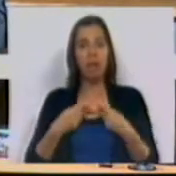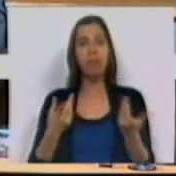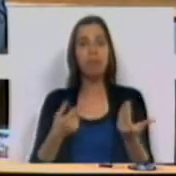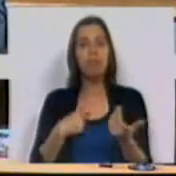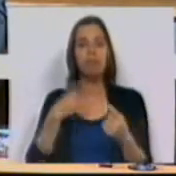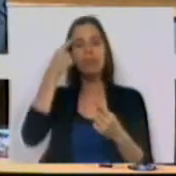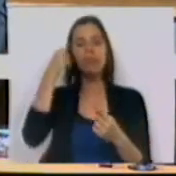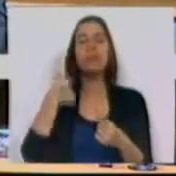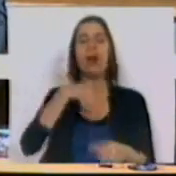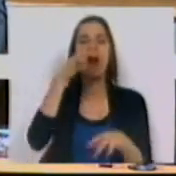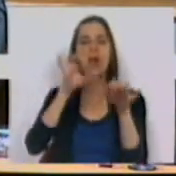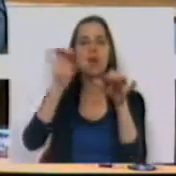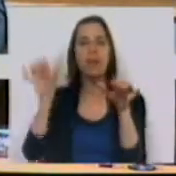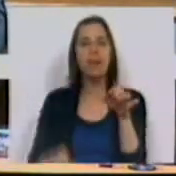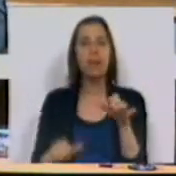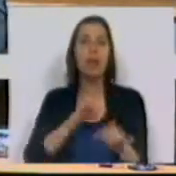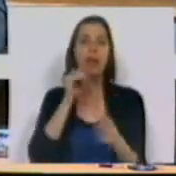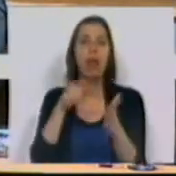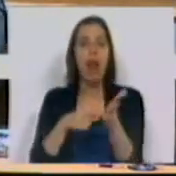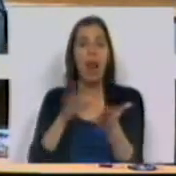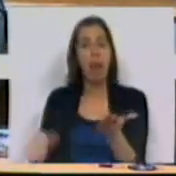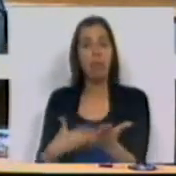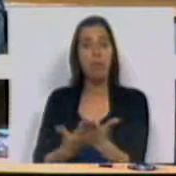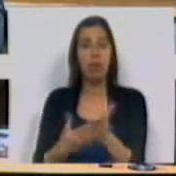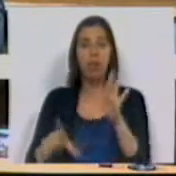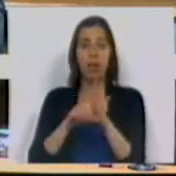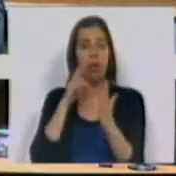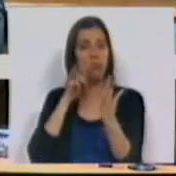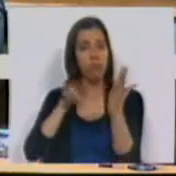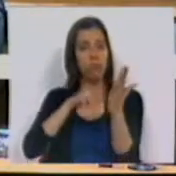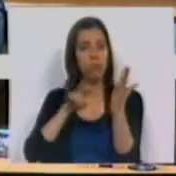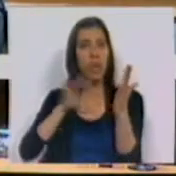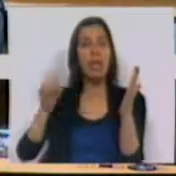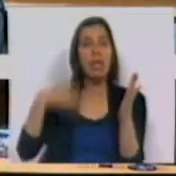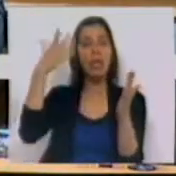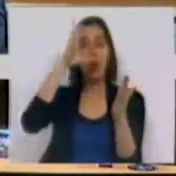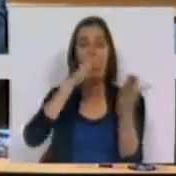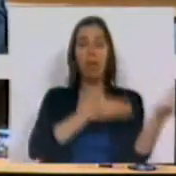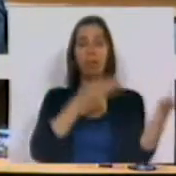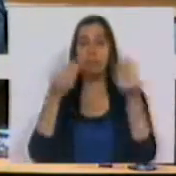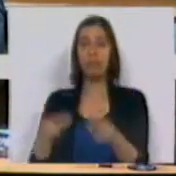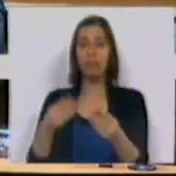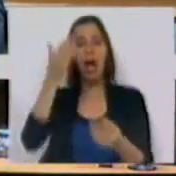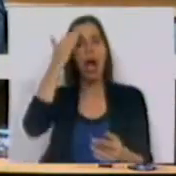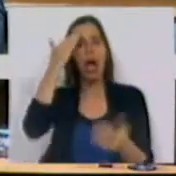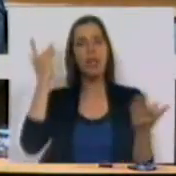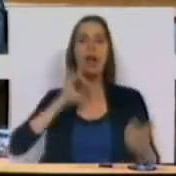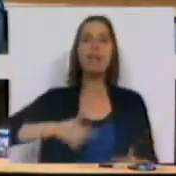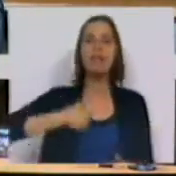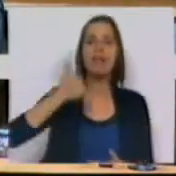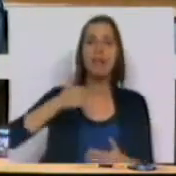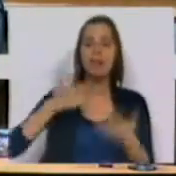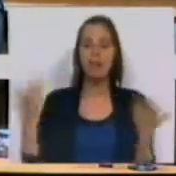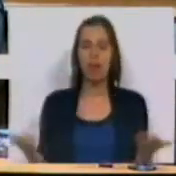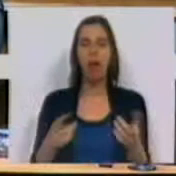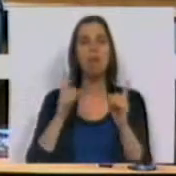recorro à argumentação constante da proposta de lei, iniciativa que o Governo apresenta por considerar essencial